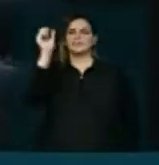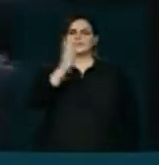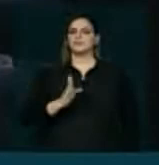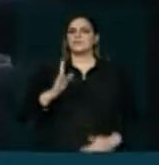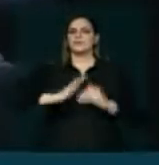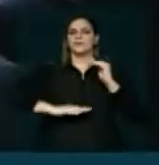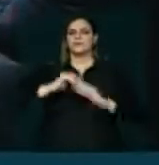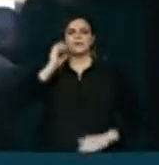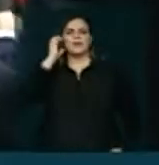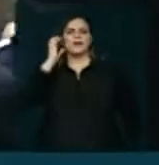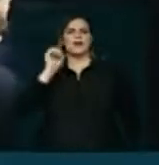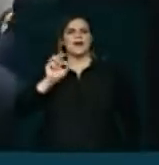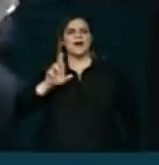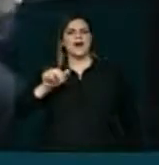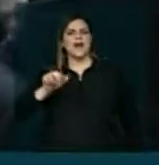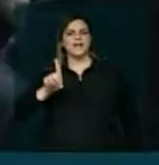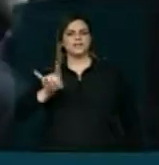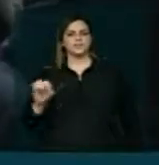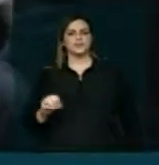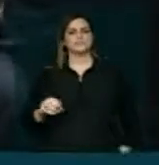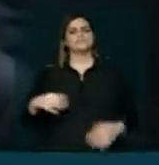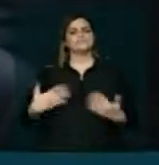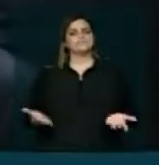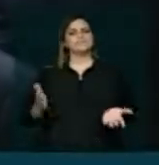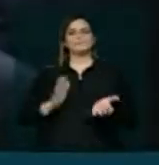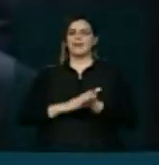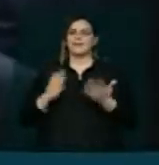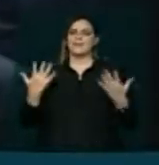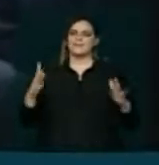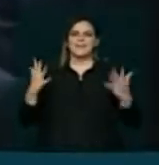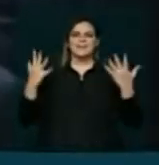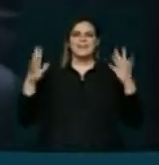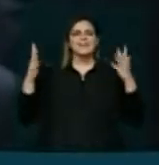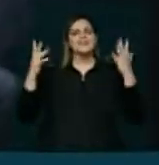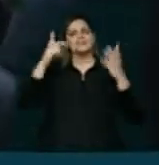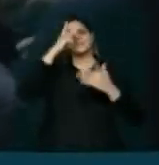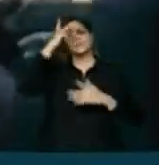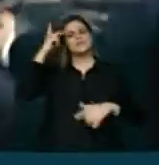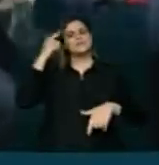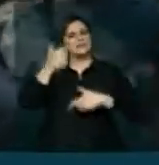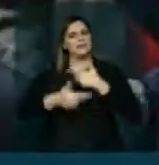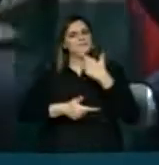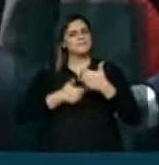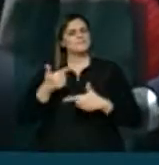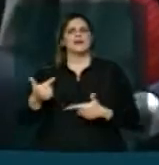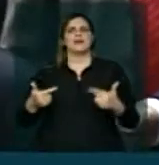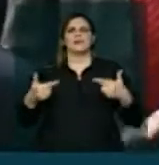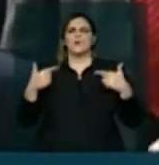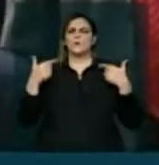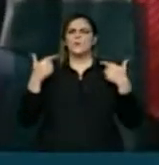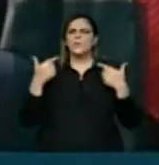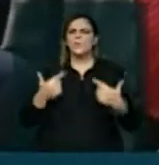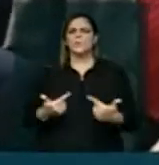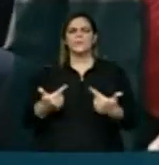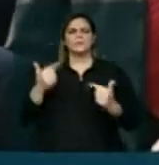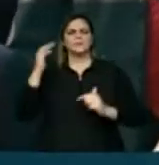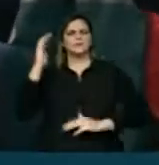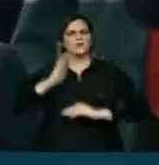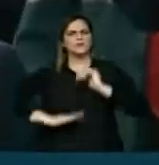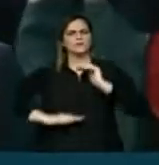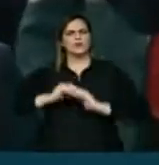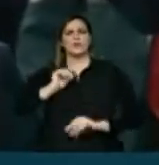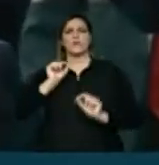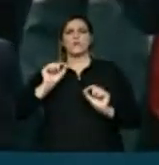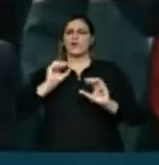radialista. Eu aproveito para parabenizar esses guerreiros profissionais, lutadores, que levam a